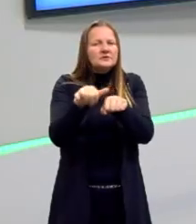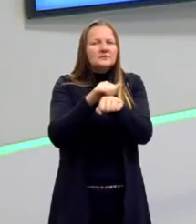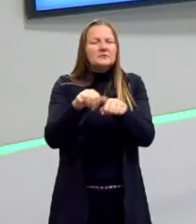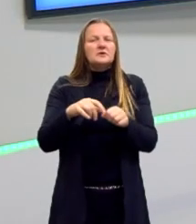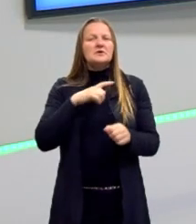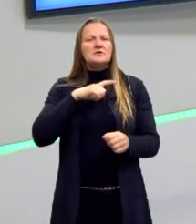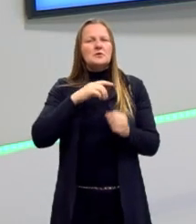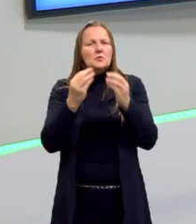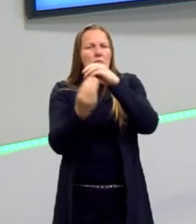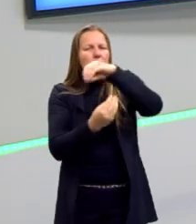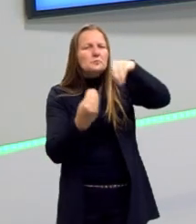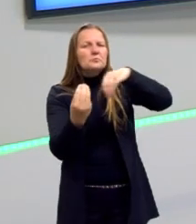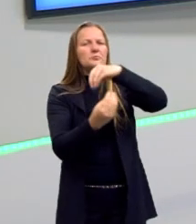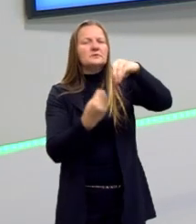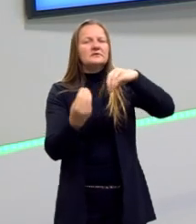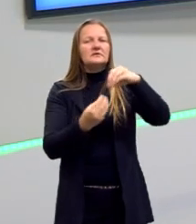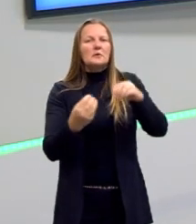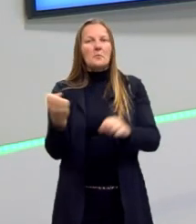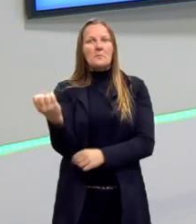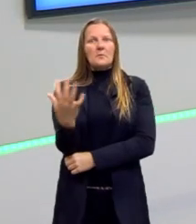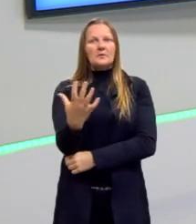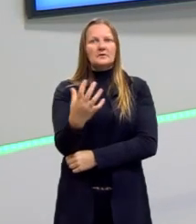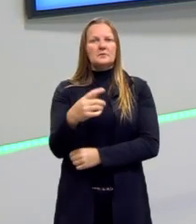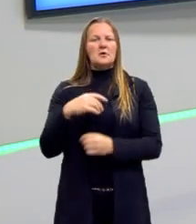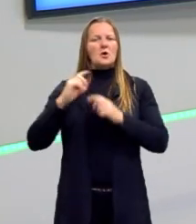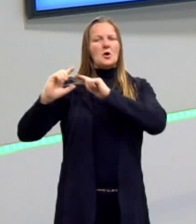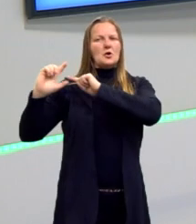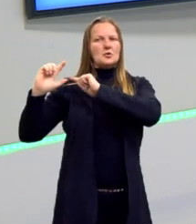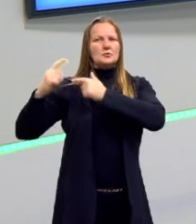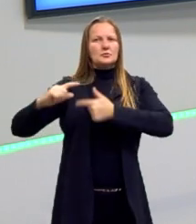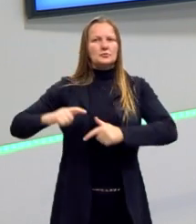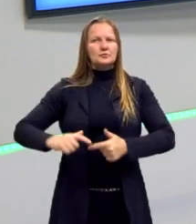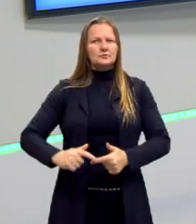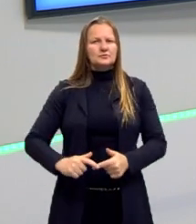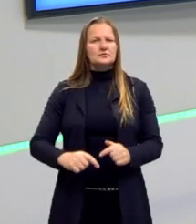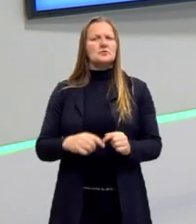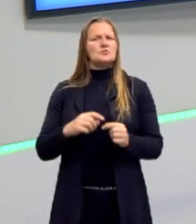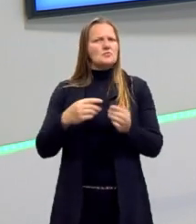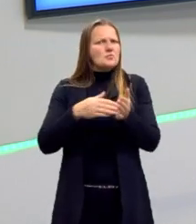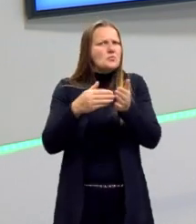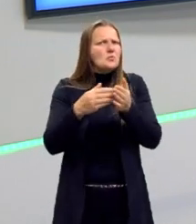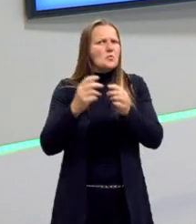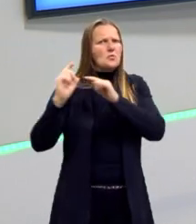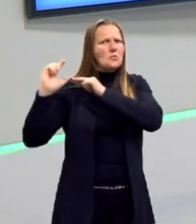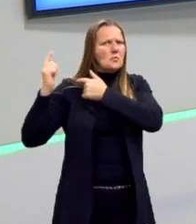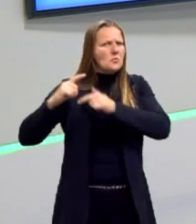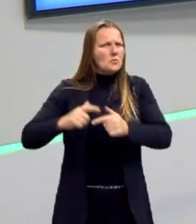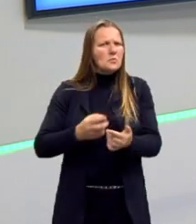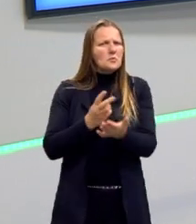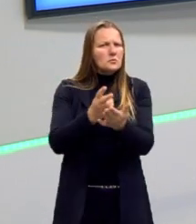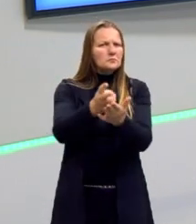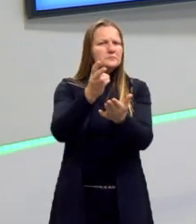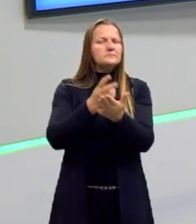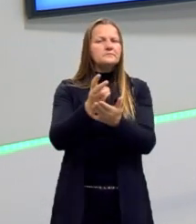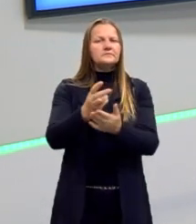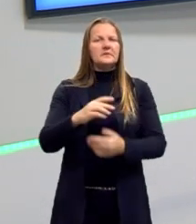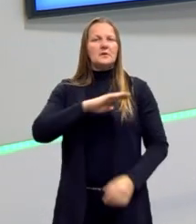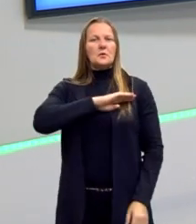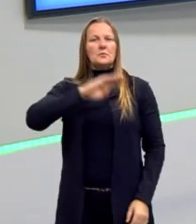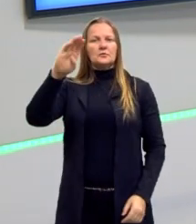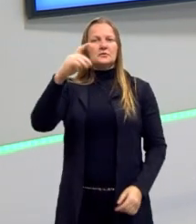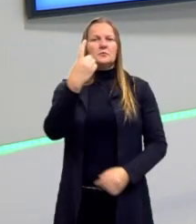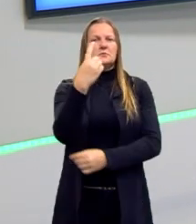tentavam misturar também, né, a modernidade com a tradição, com o conservadorismo. Mussolini chega ao poder em